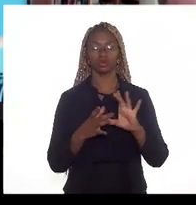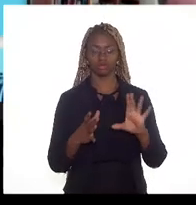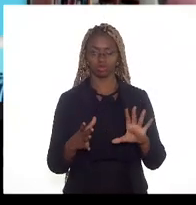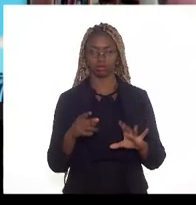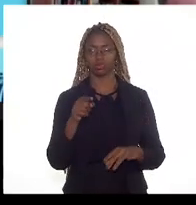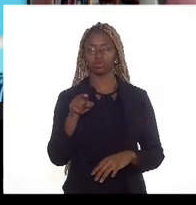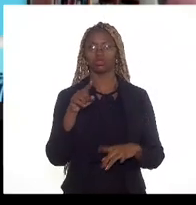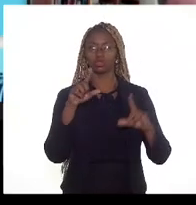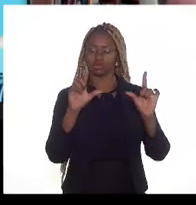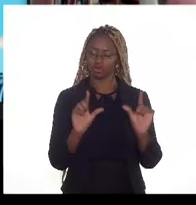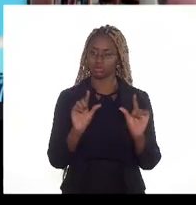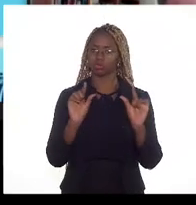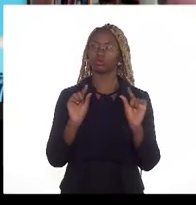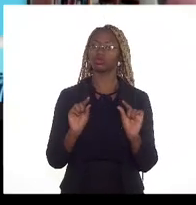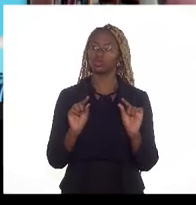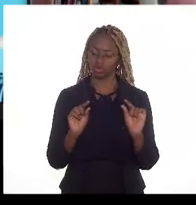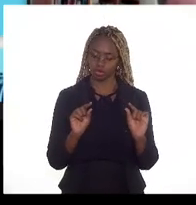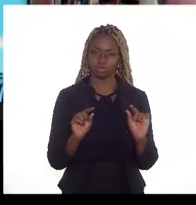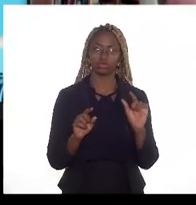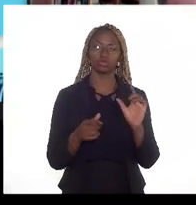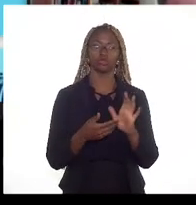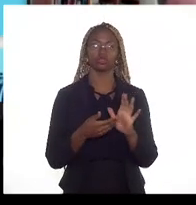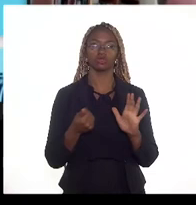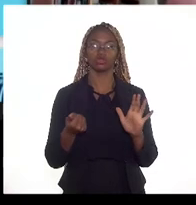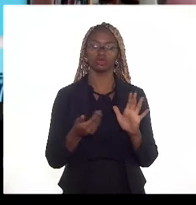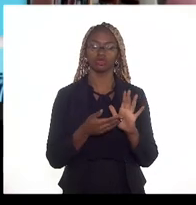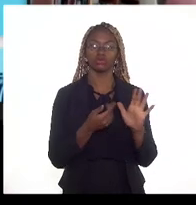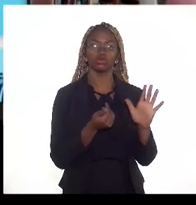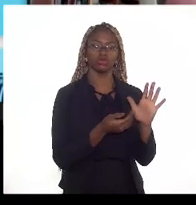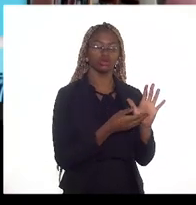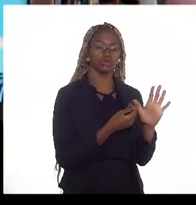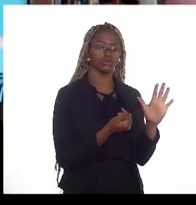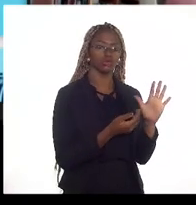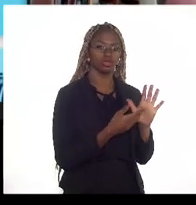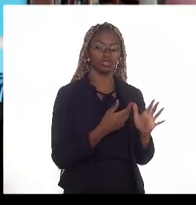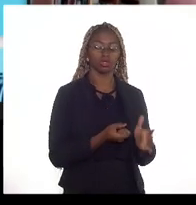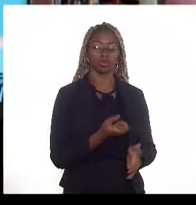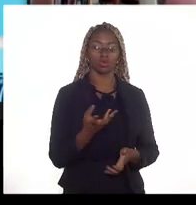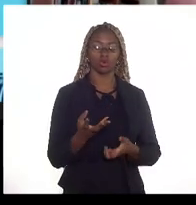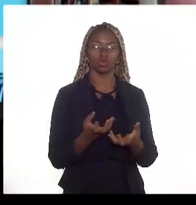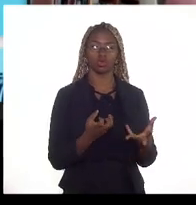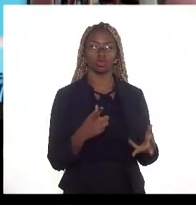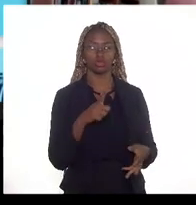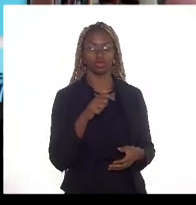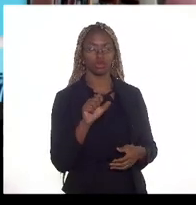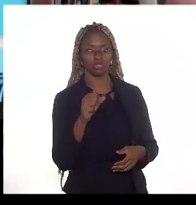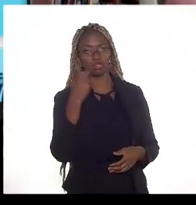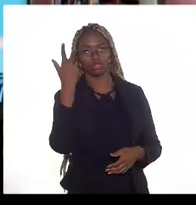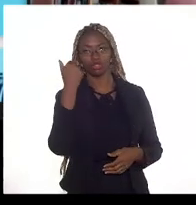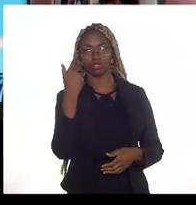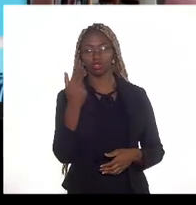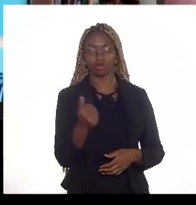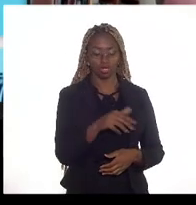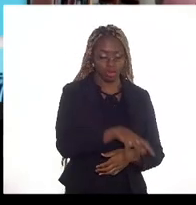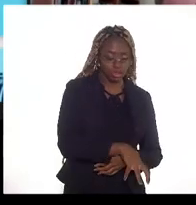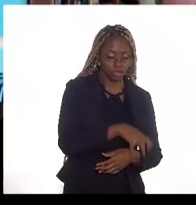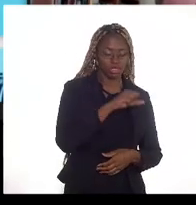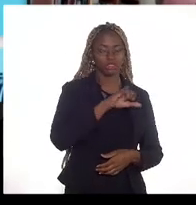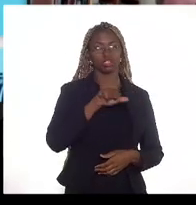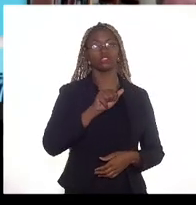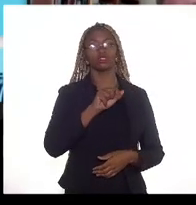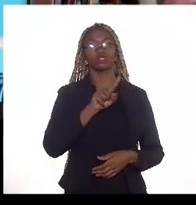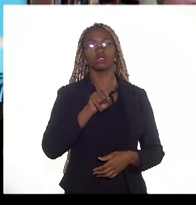produzido excluídos as quantidades de gás natural reinjetadas nas jazidas e as